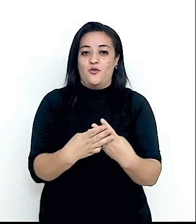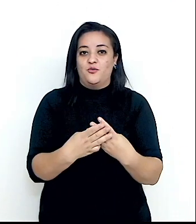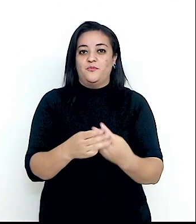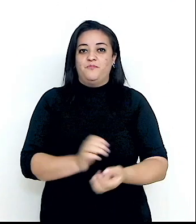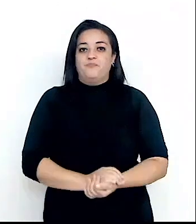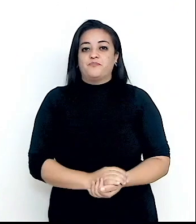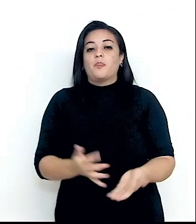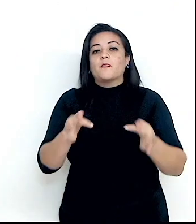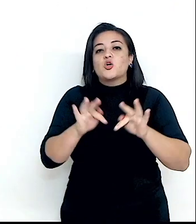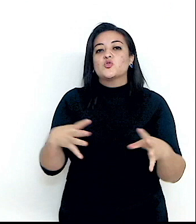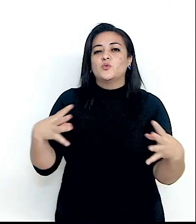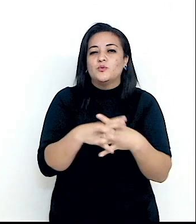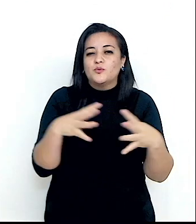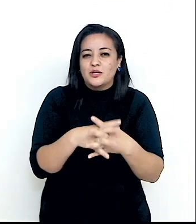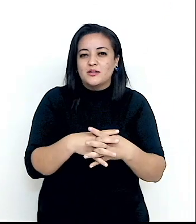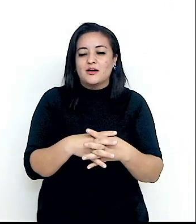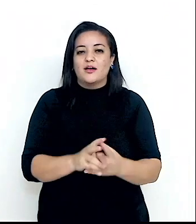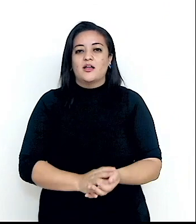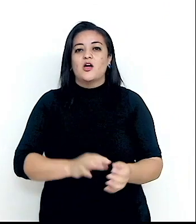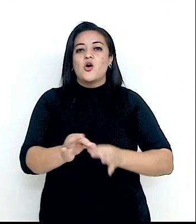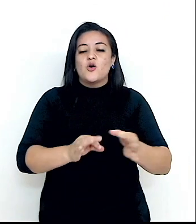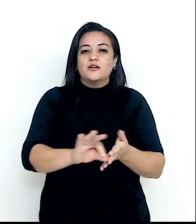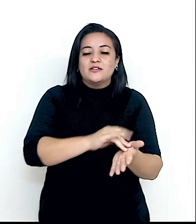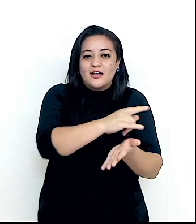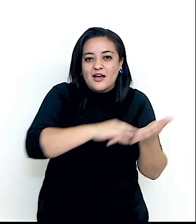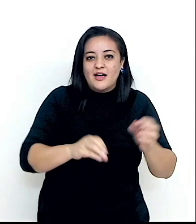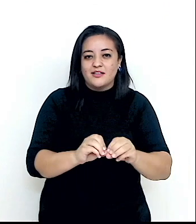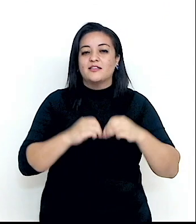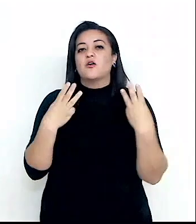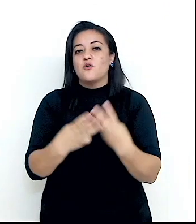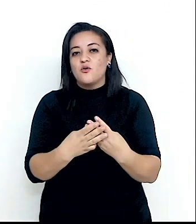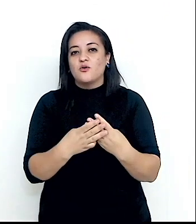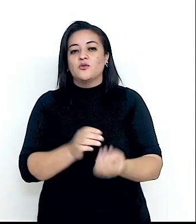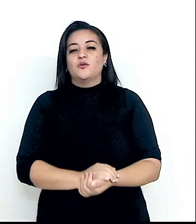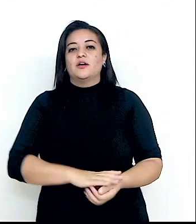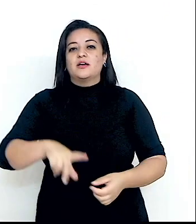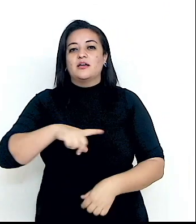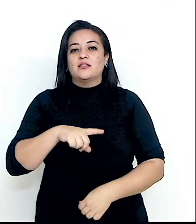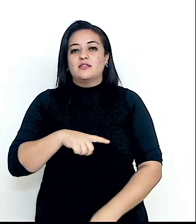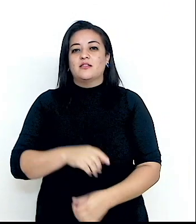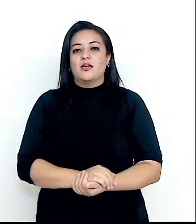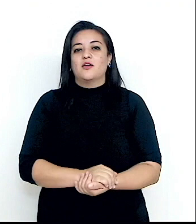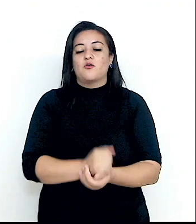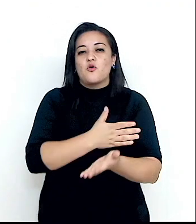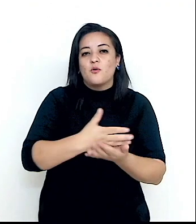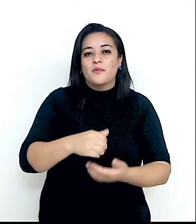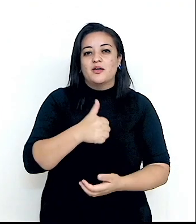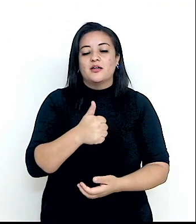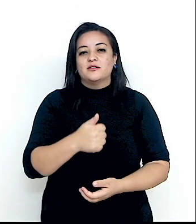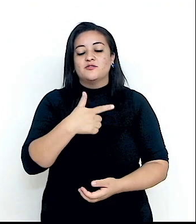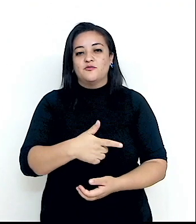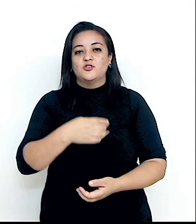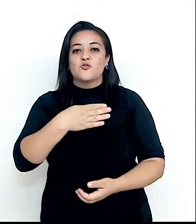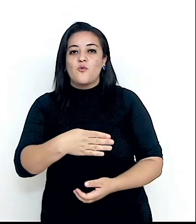No final da guerra, redigiram a Carta das Nações Unidas, que entrou em vigor no dia 24 de outubro de